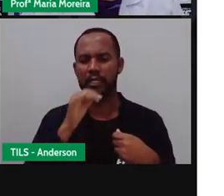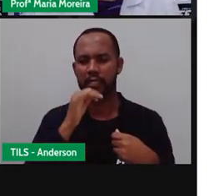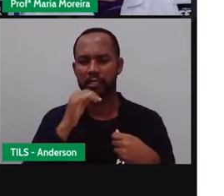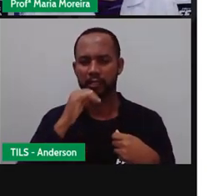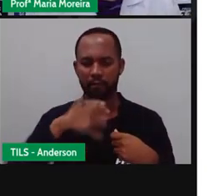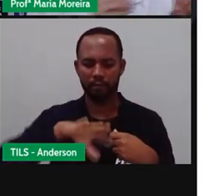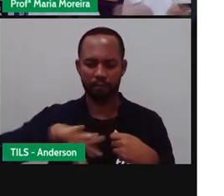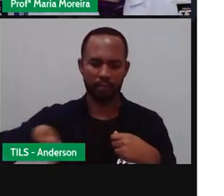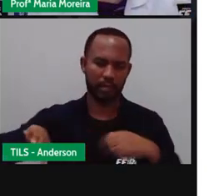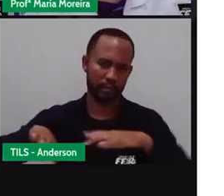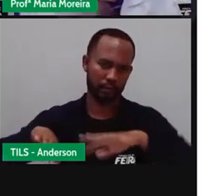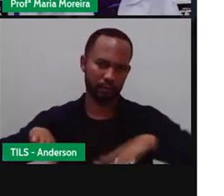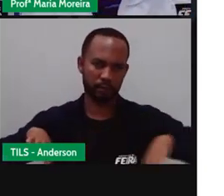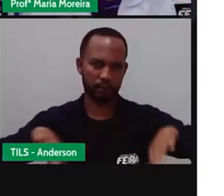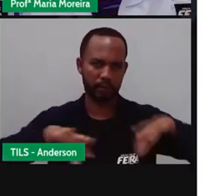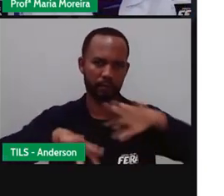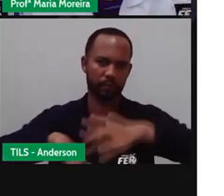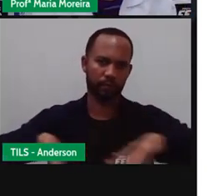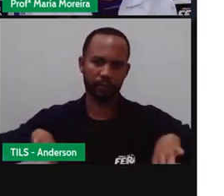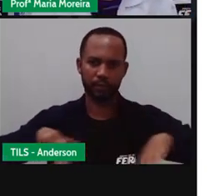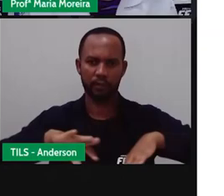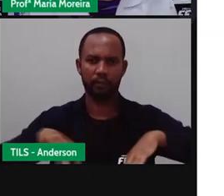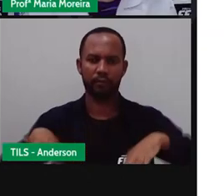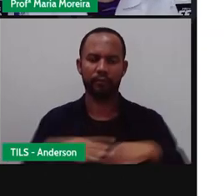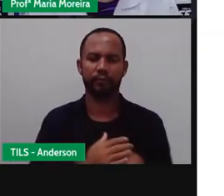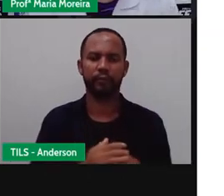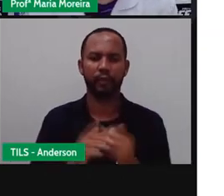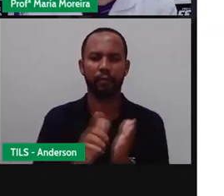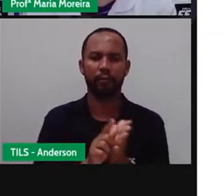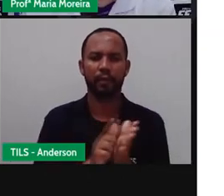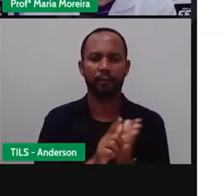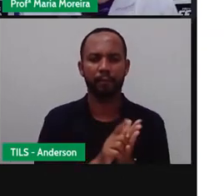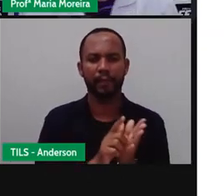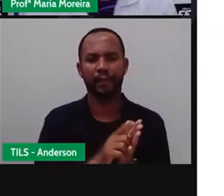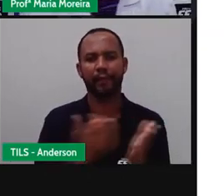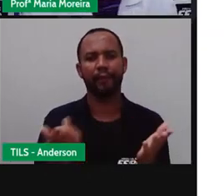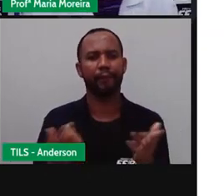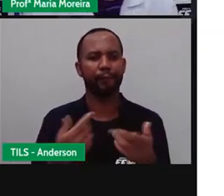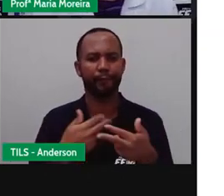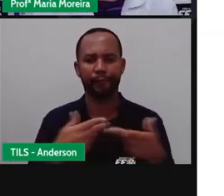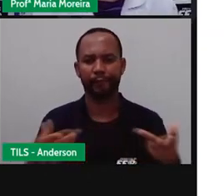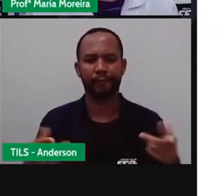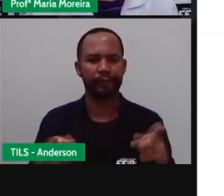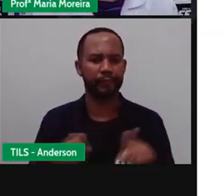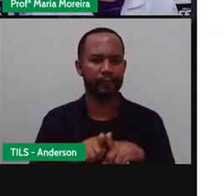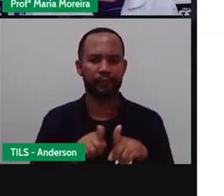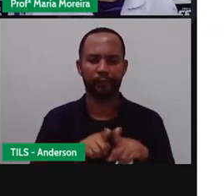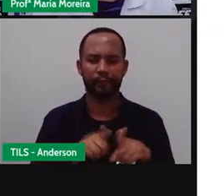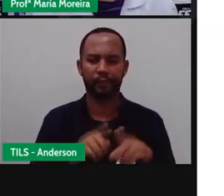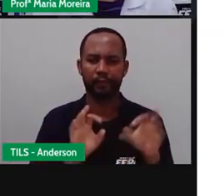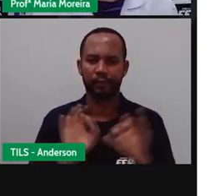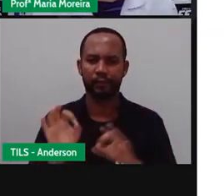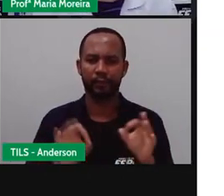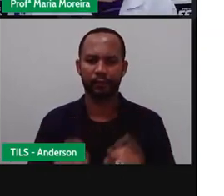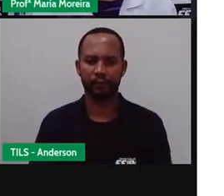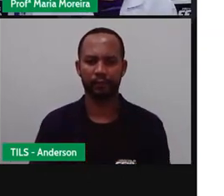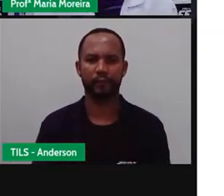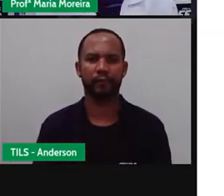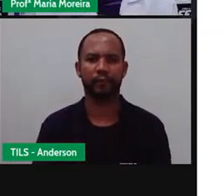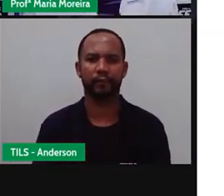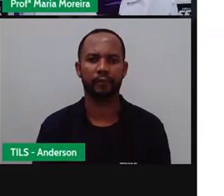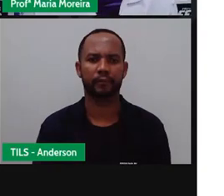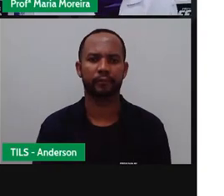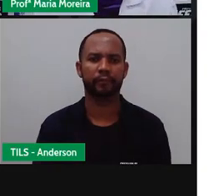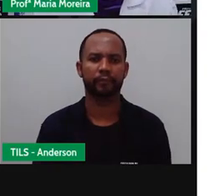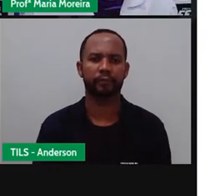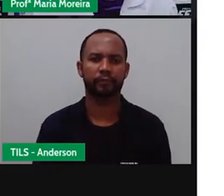Desculpa Separa aí o lixo úmido Do lixo seco Olha, papel É um plástico Mesmo que não tenha Opa, o slide sumiu Voltou